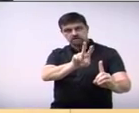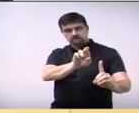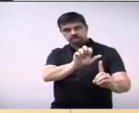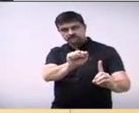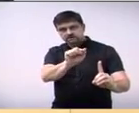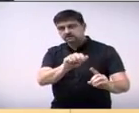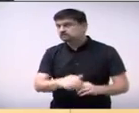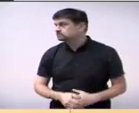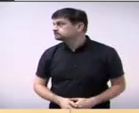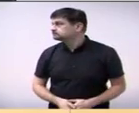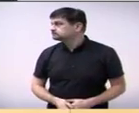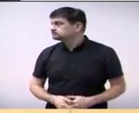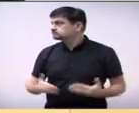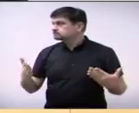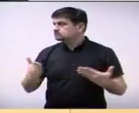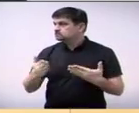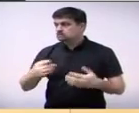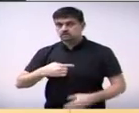doutor João Mota.